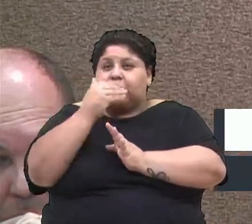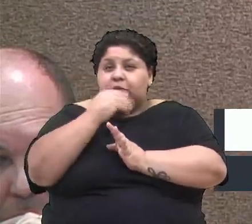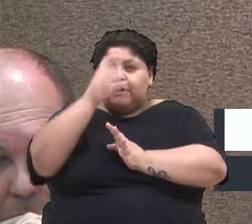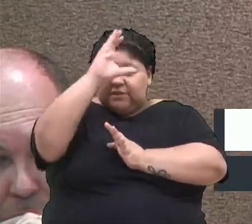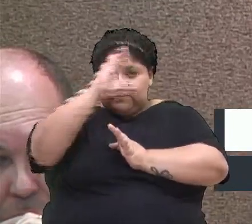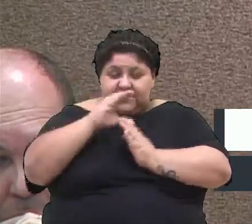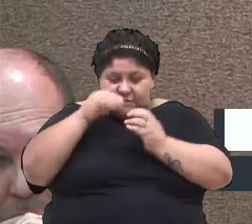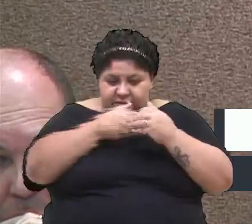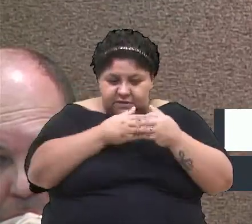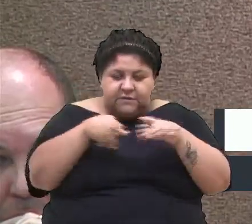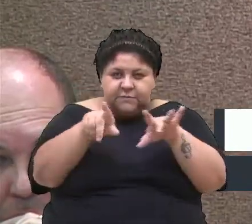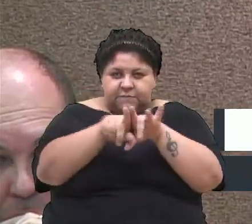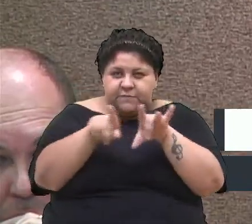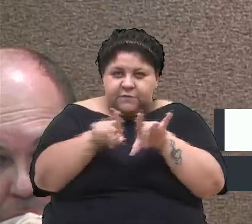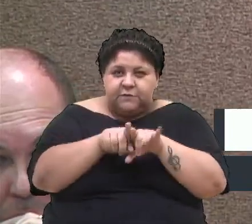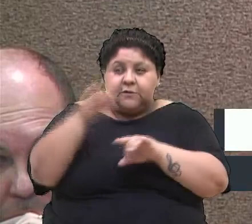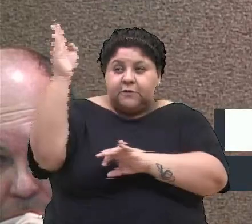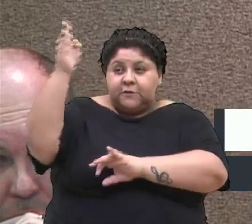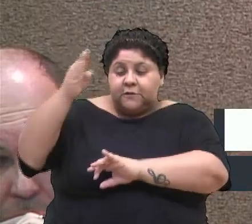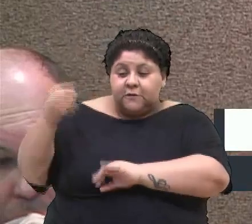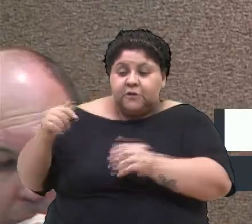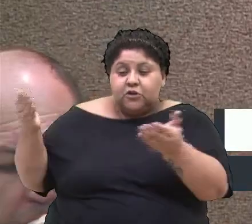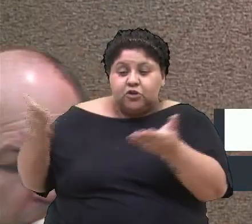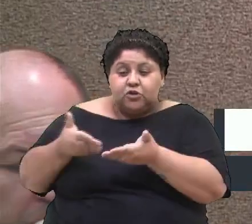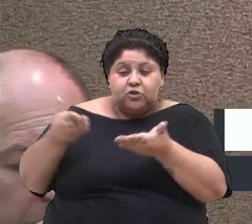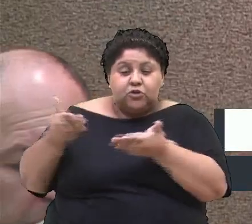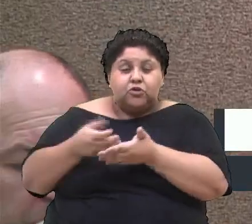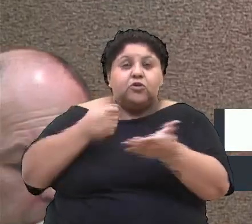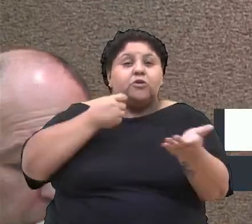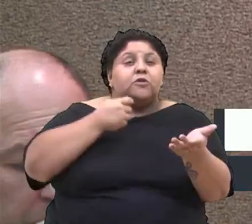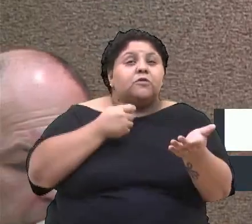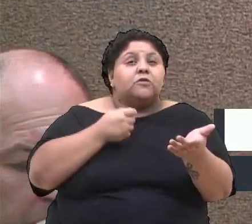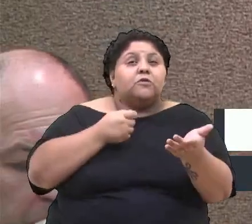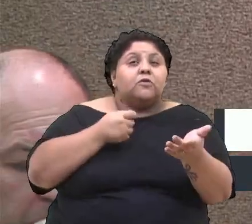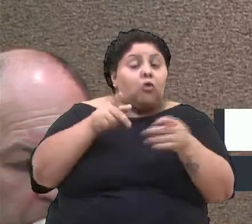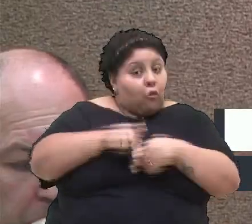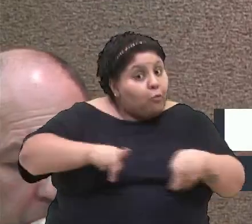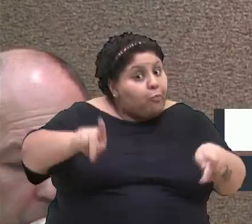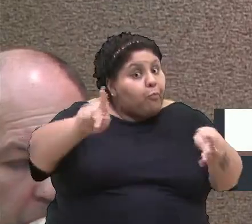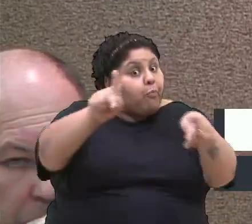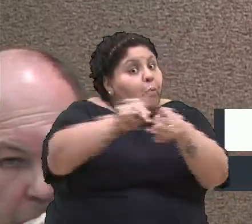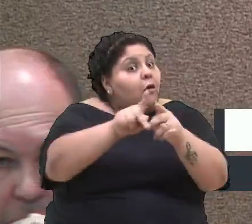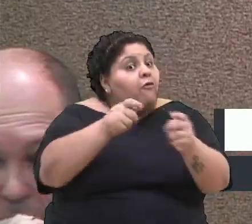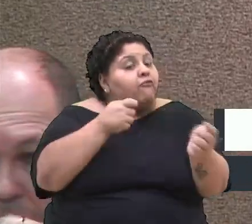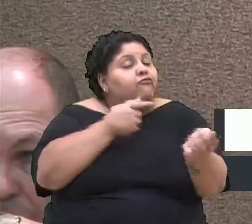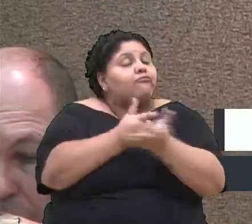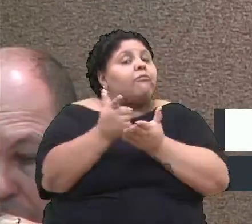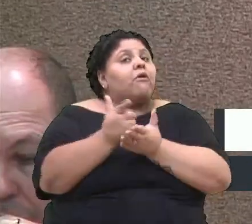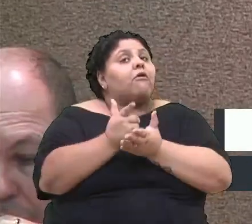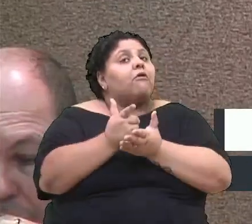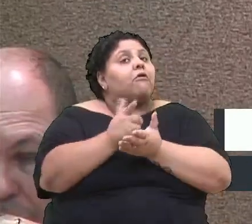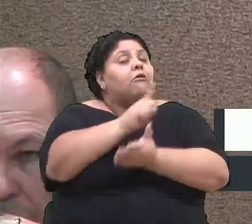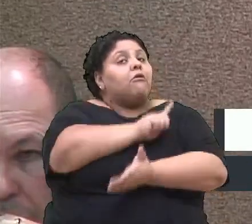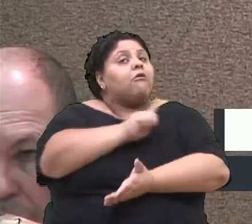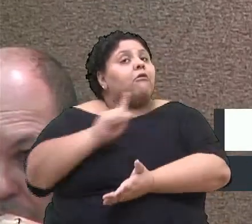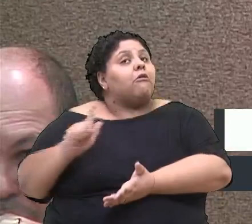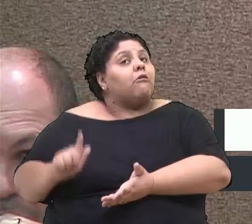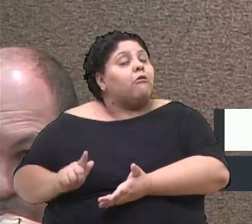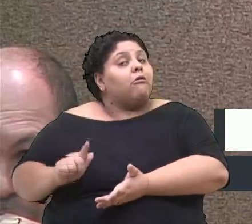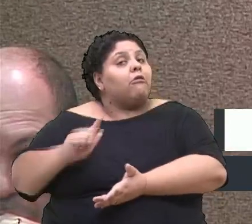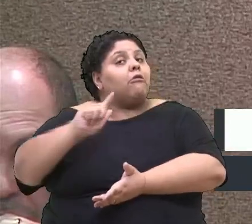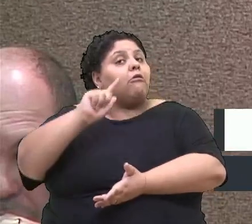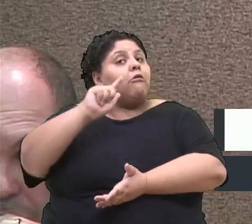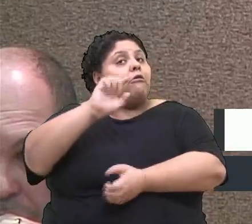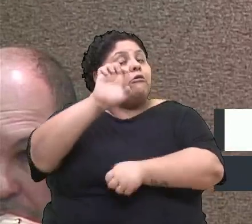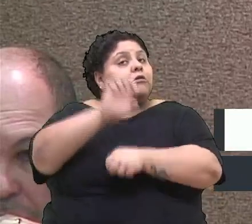acompanham, que o Brasil hoje paga, o Brasil não, o povo brasileiro hoje paga para os governos estadual e